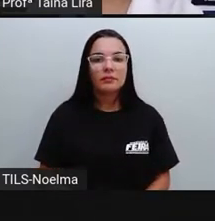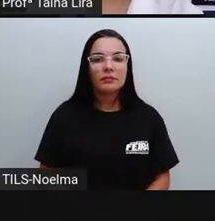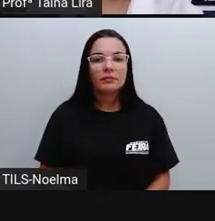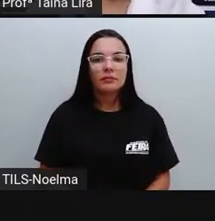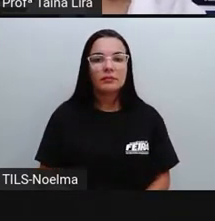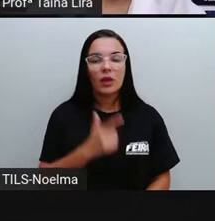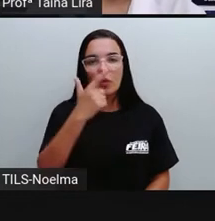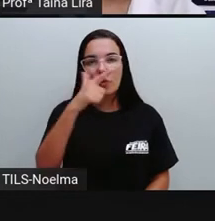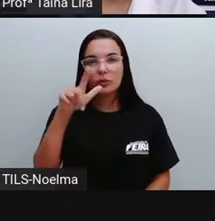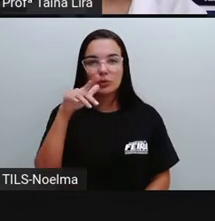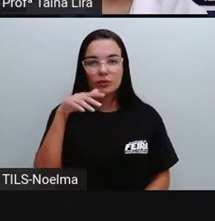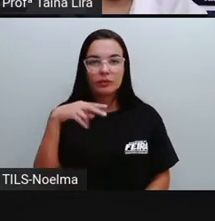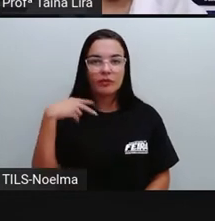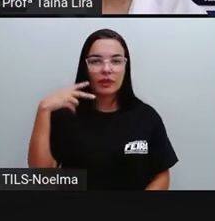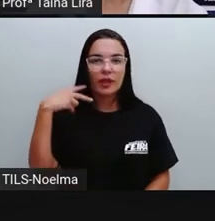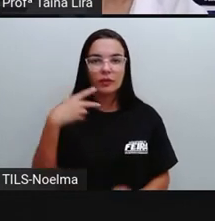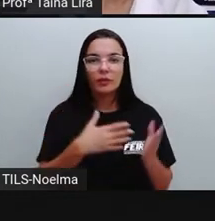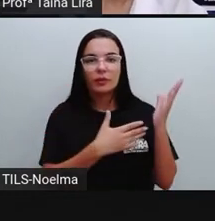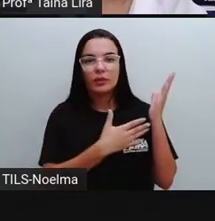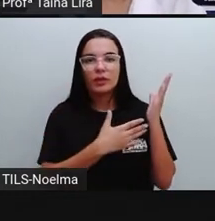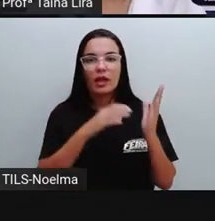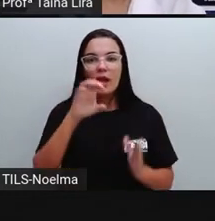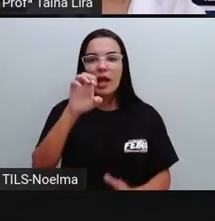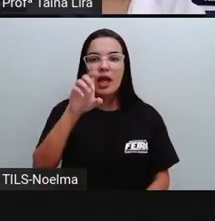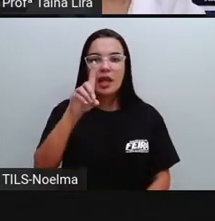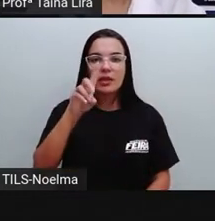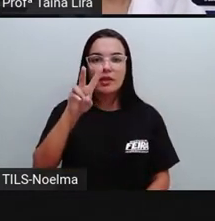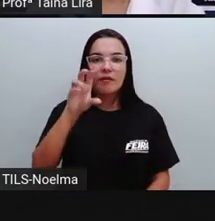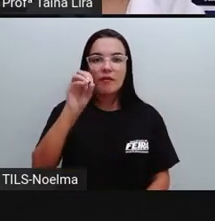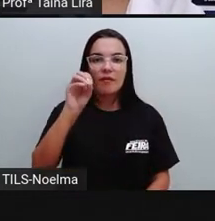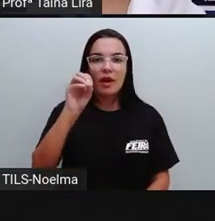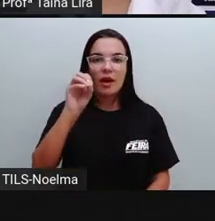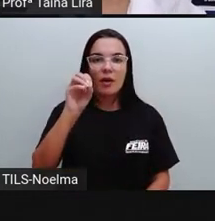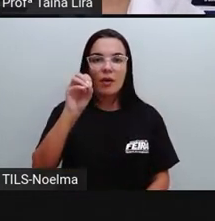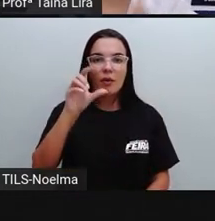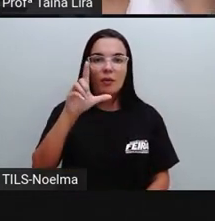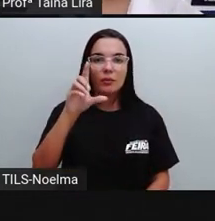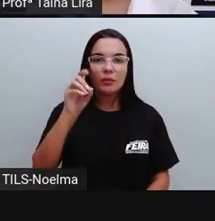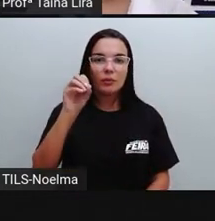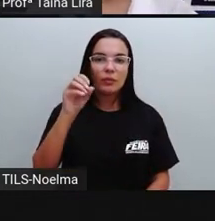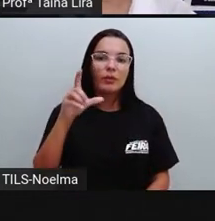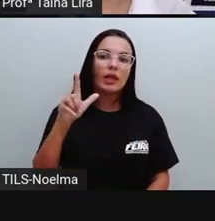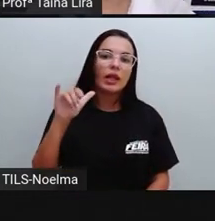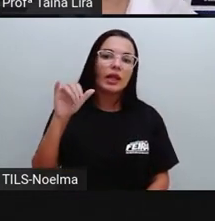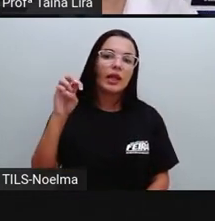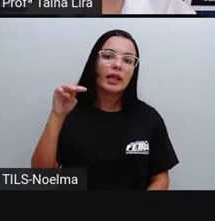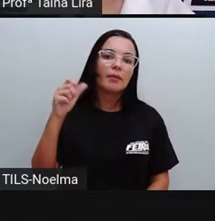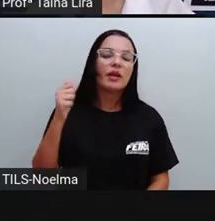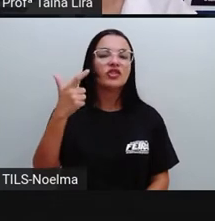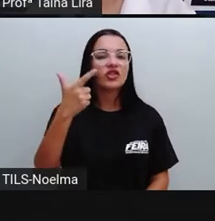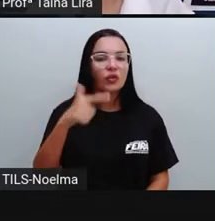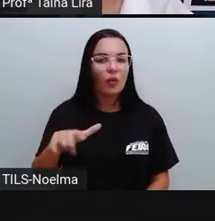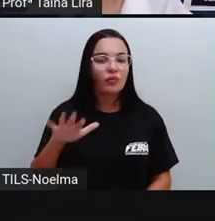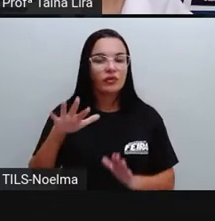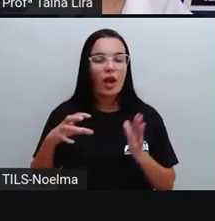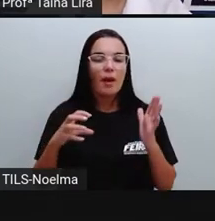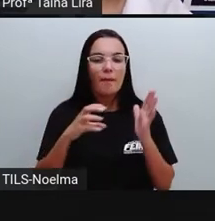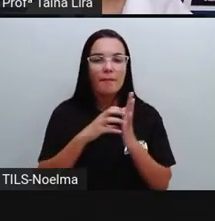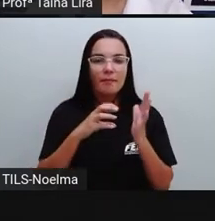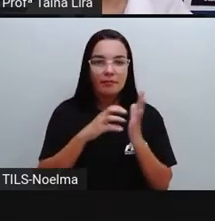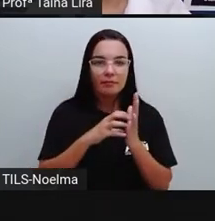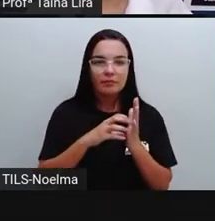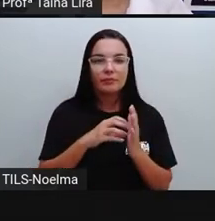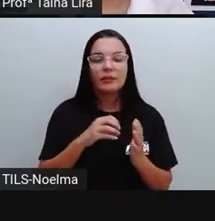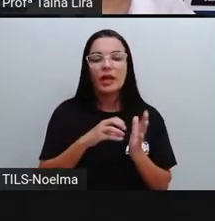que também foi eleito, olha lá, Edvaldo Lima, que foi reeleito, né? Edvaldo Lima já era